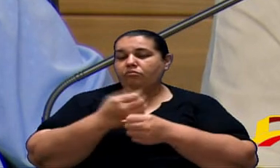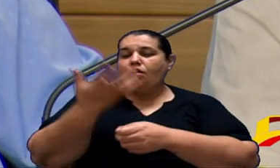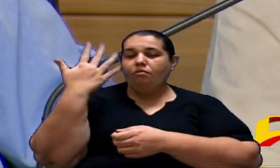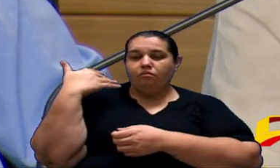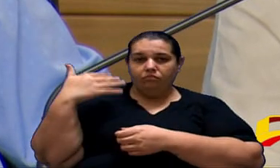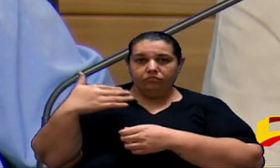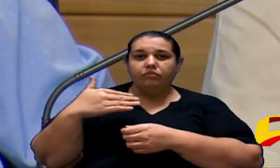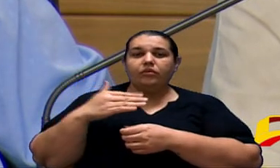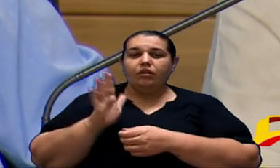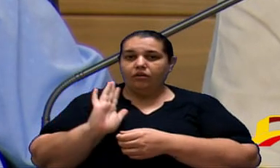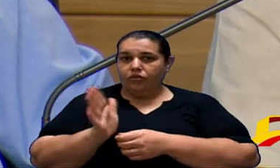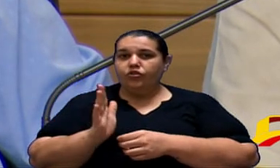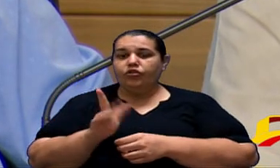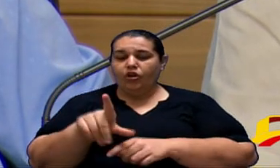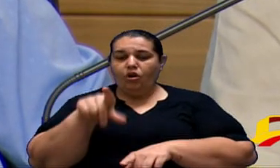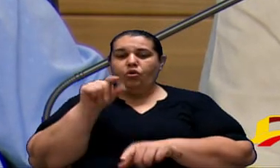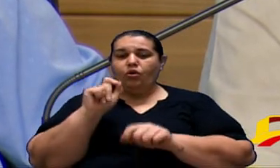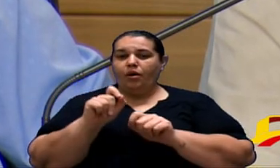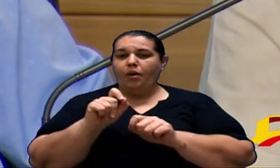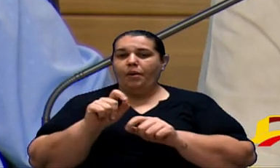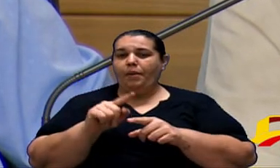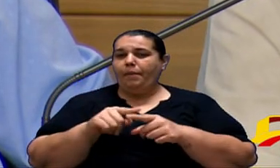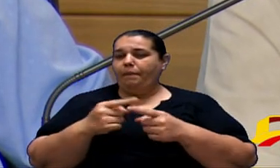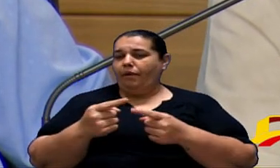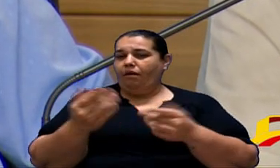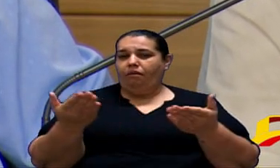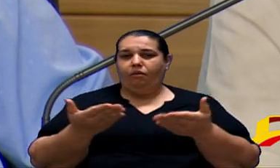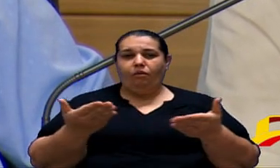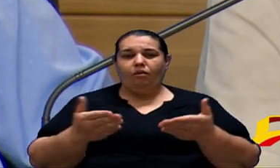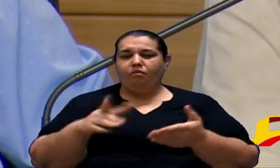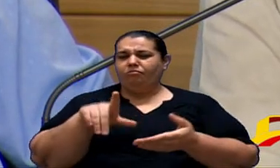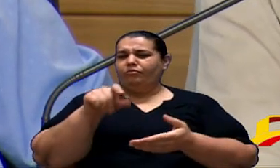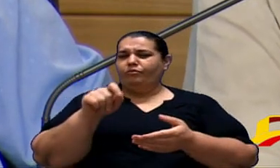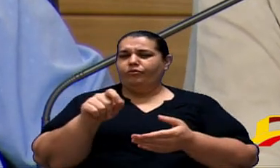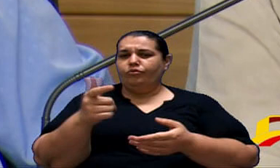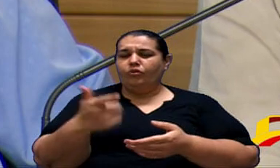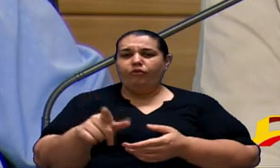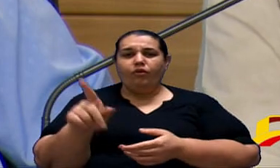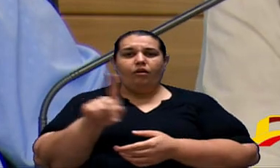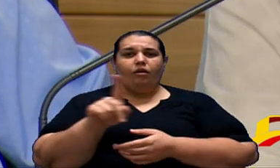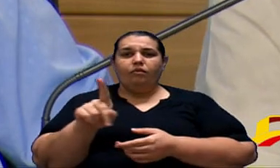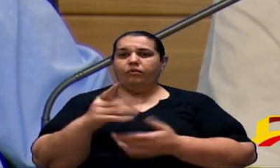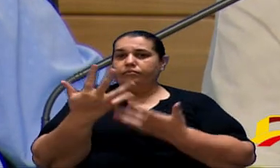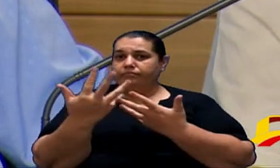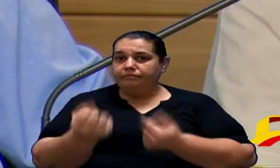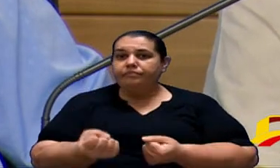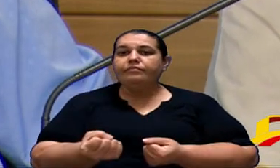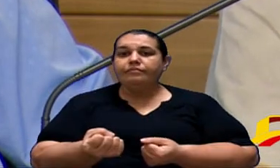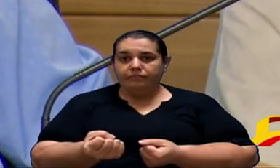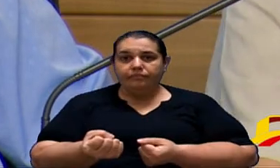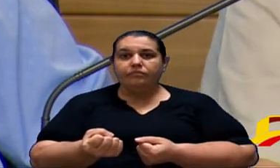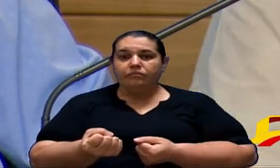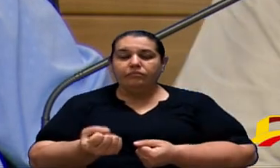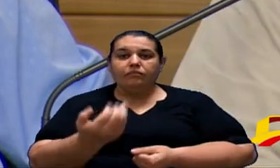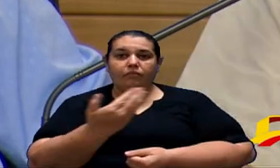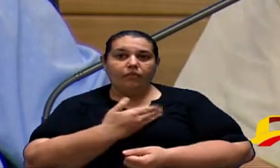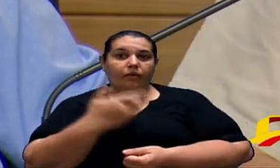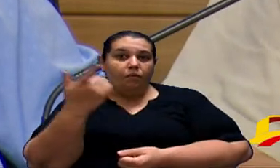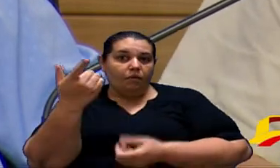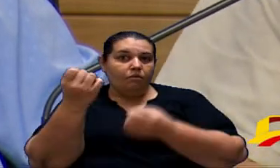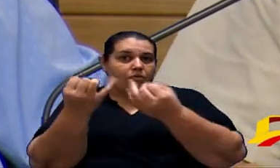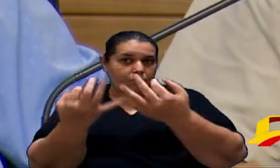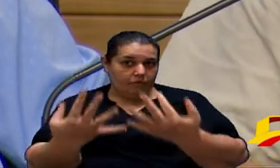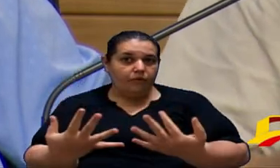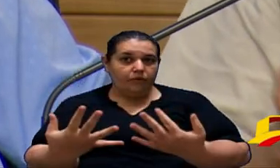porque é impensável dizer nosso amigo ali colocou entendeu